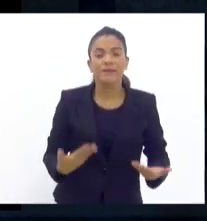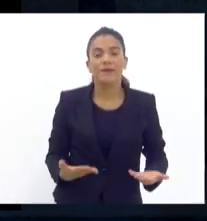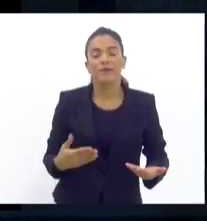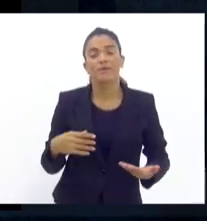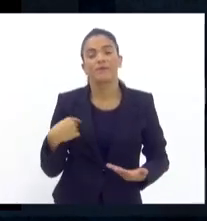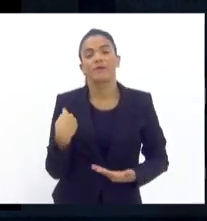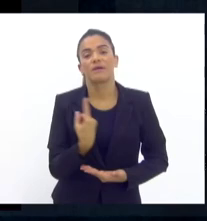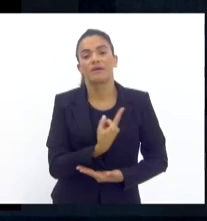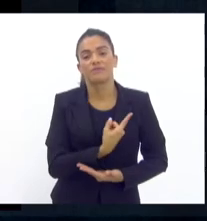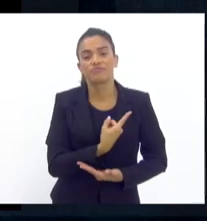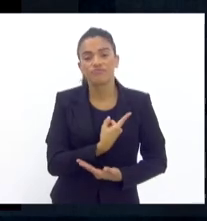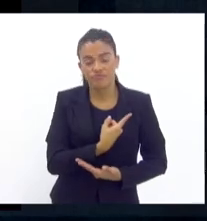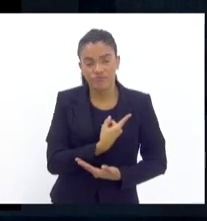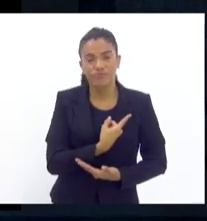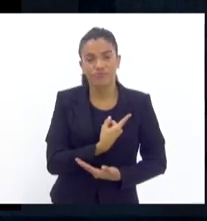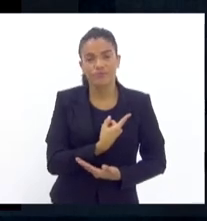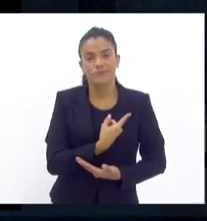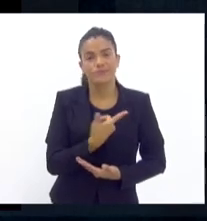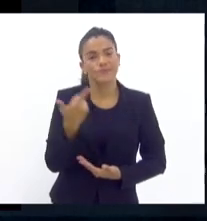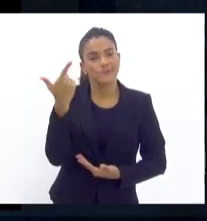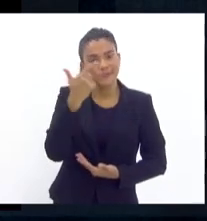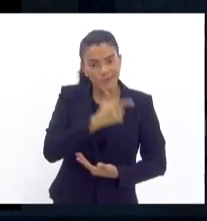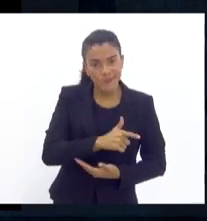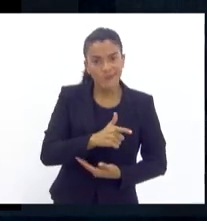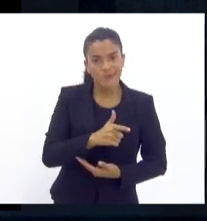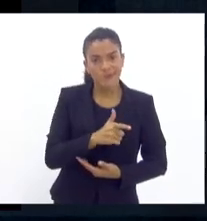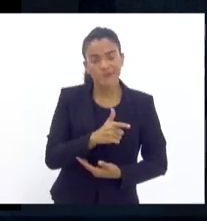de uma certa forma, gente consegue